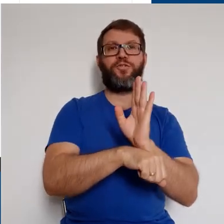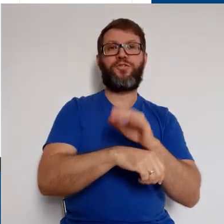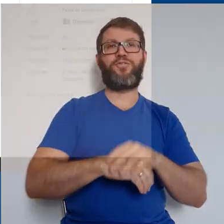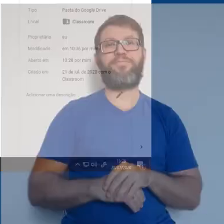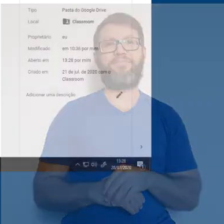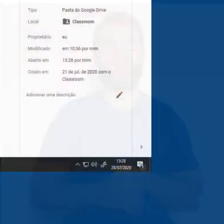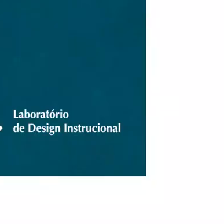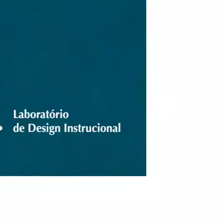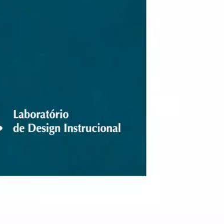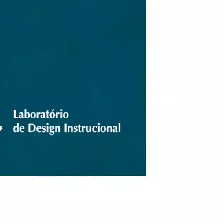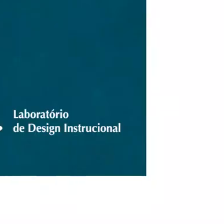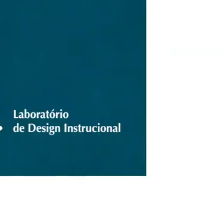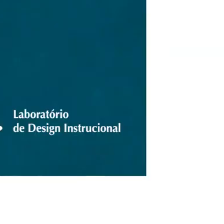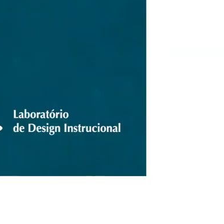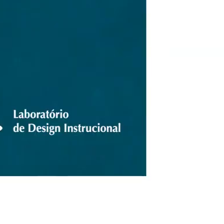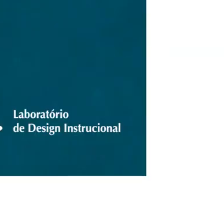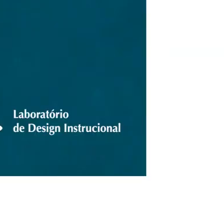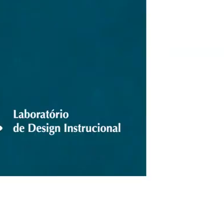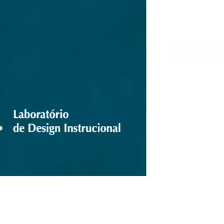no próximo vídeo!